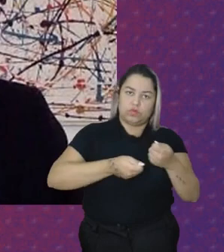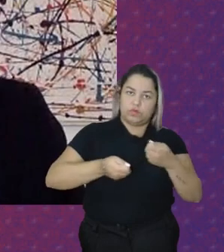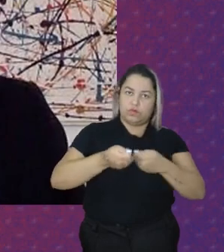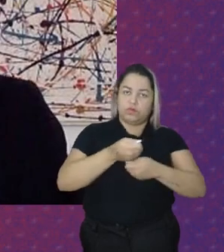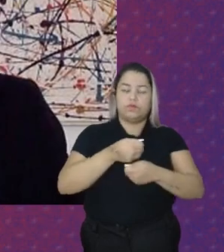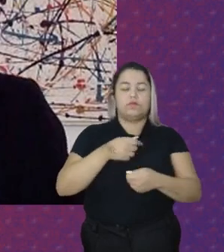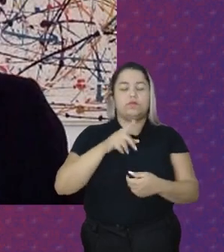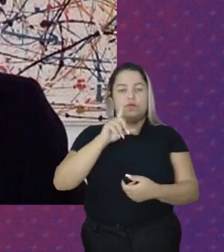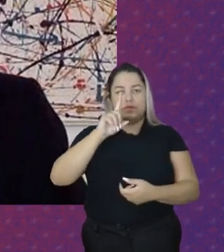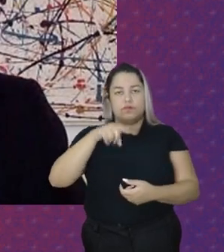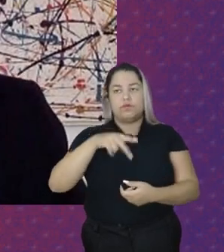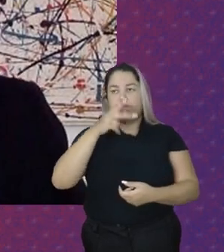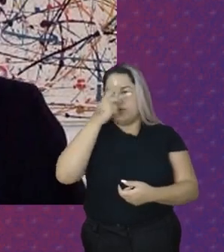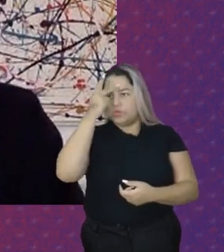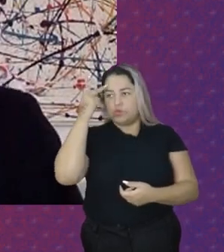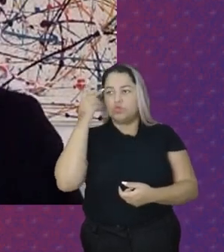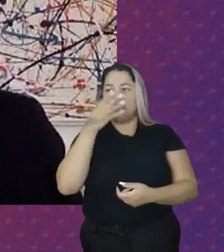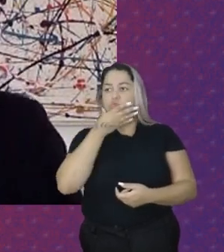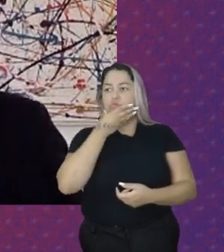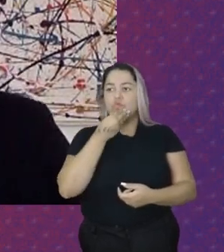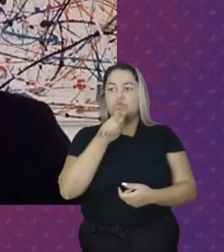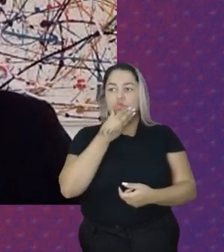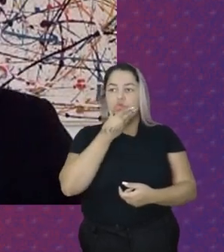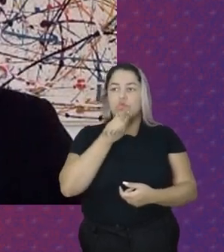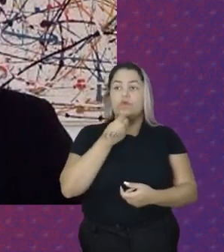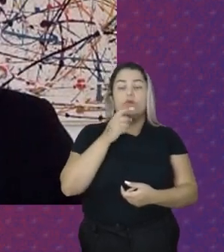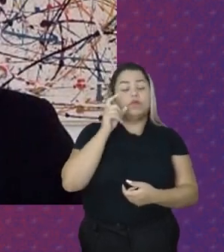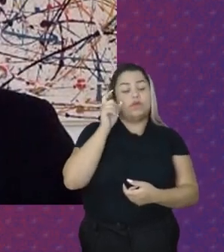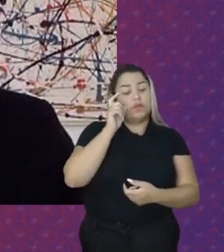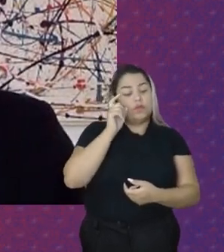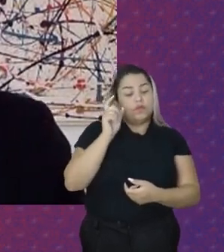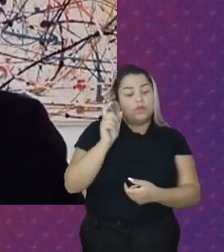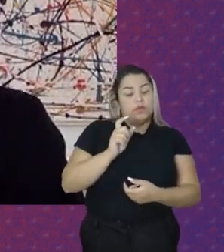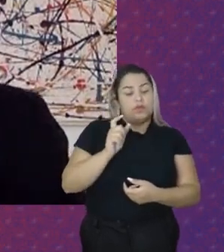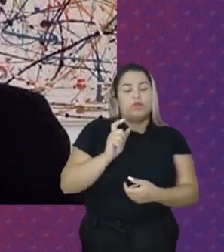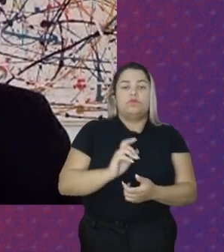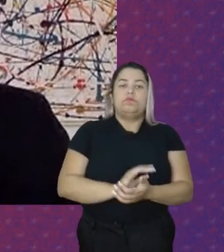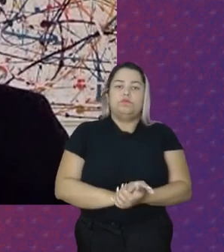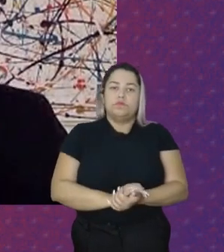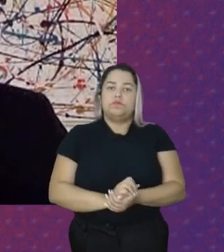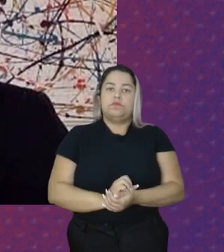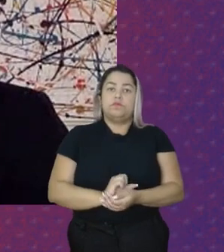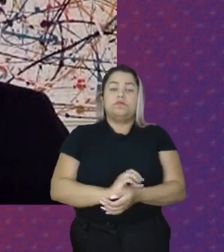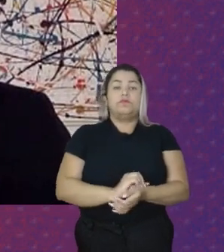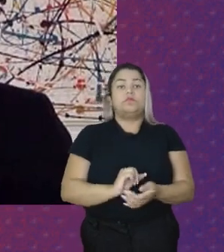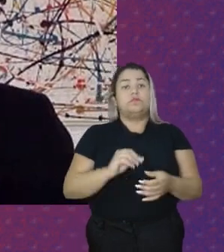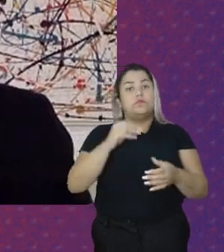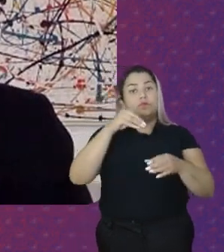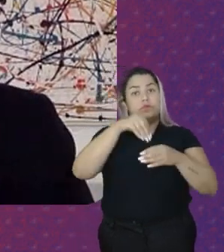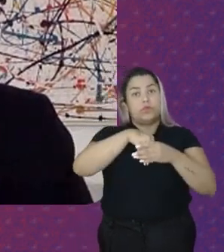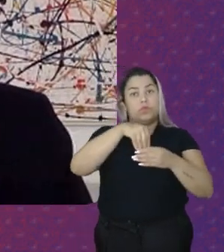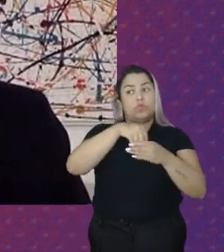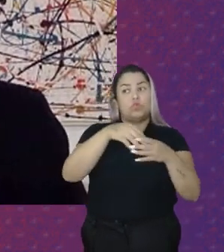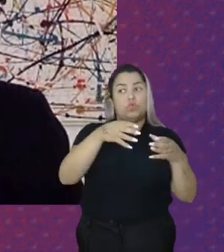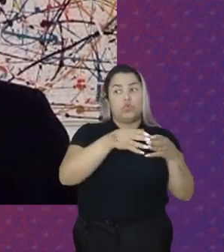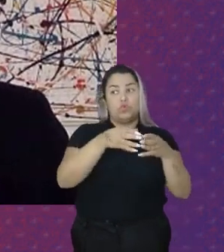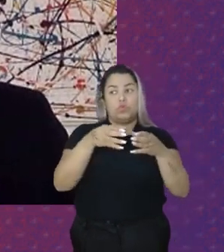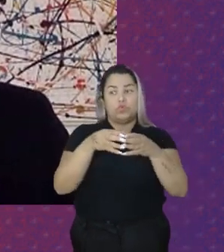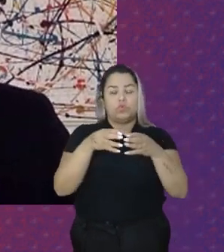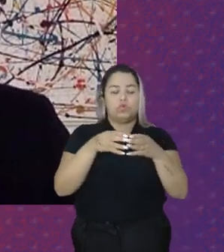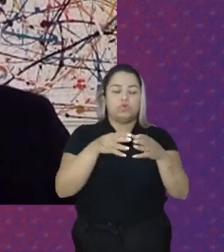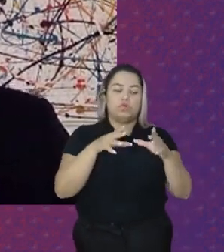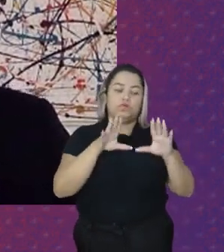pessoas Do sexo Masculino Então É interessante A gente ver Que mesmo Dentro Do grupo Dos empregados